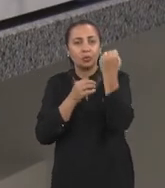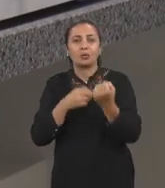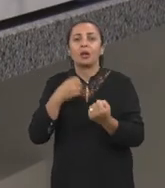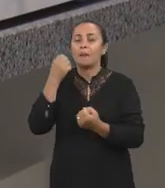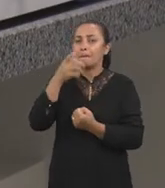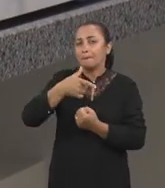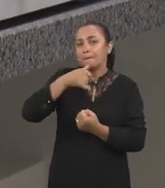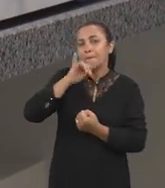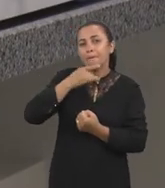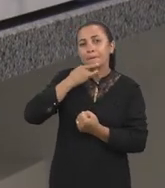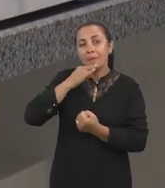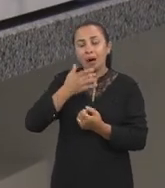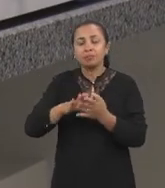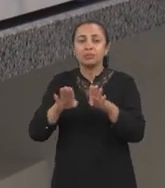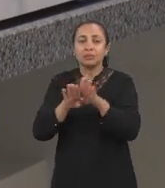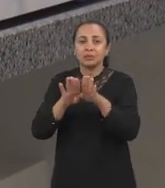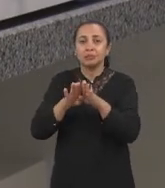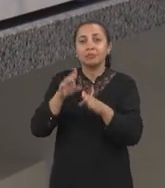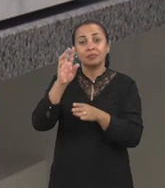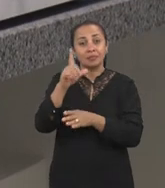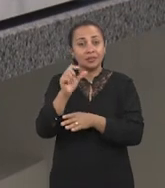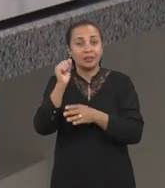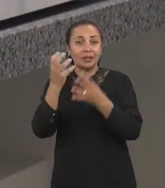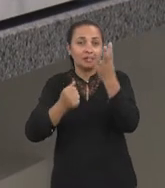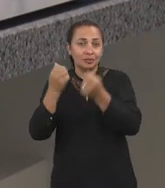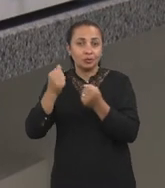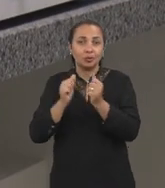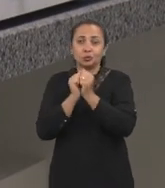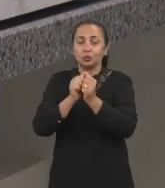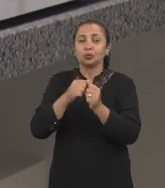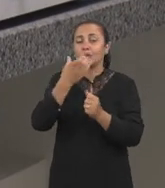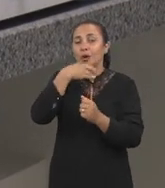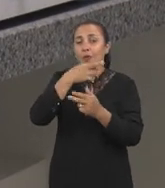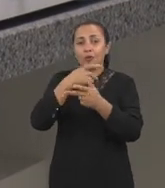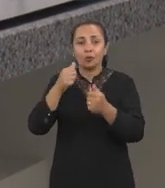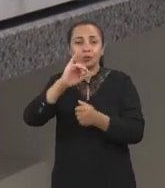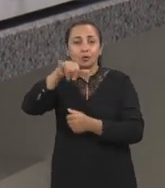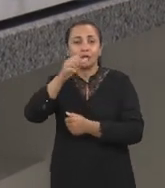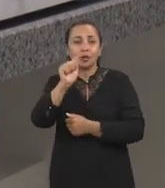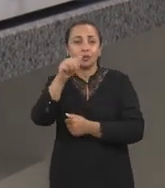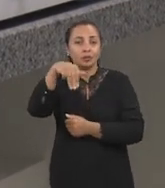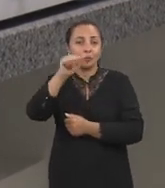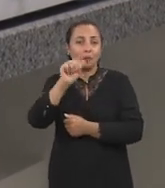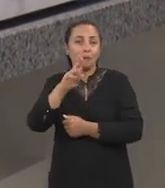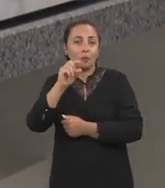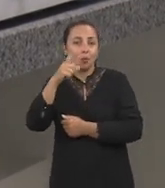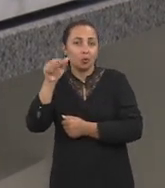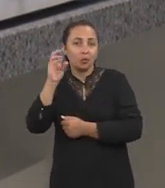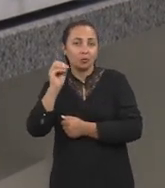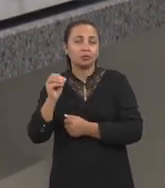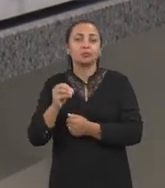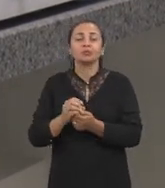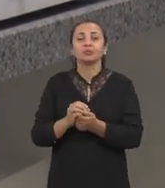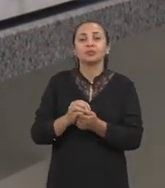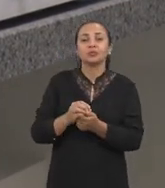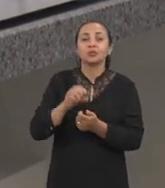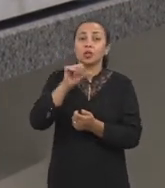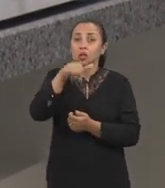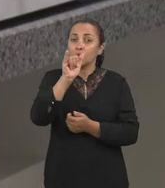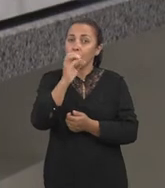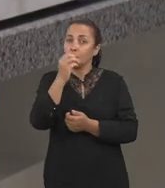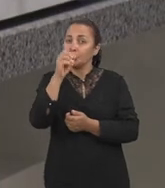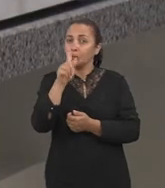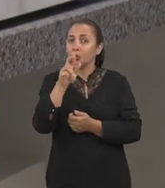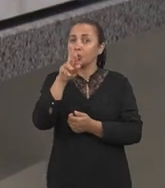isentas de lactose adicionadas do fruto do jambolão, iogurte adicionado de outros